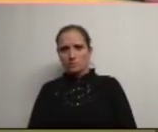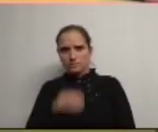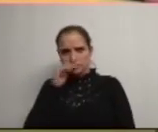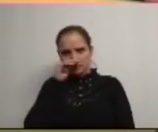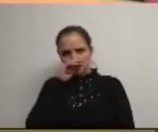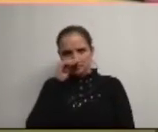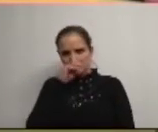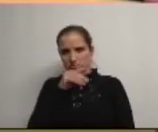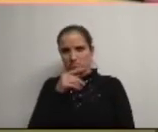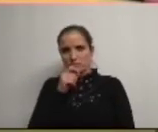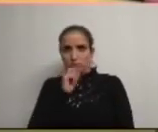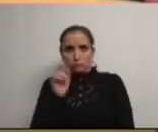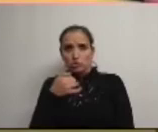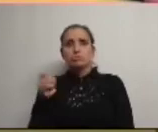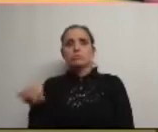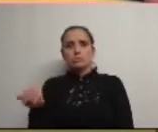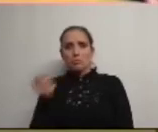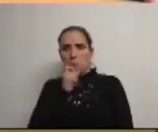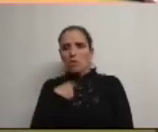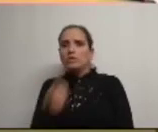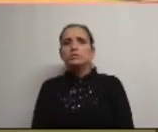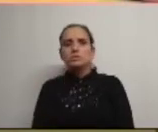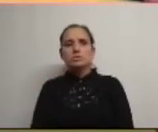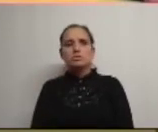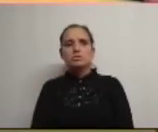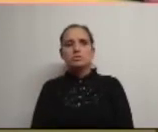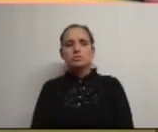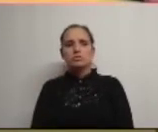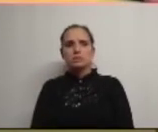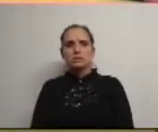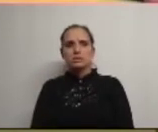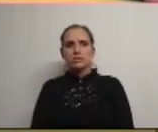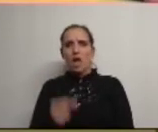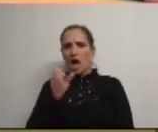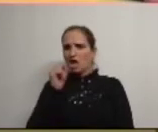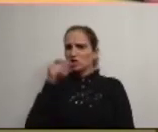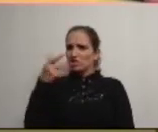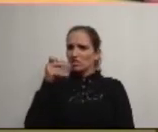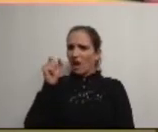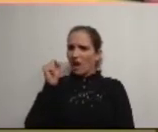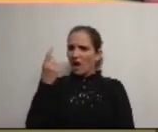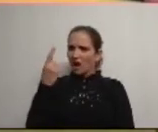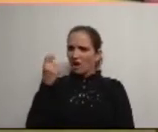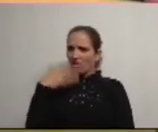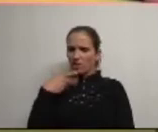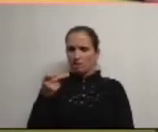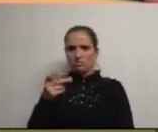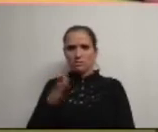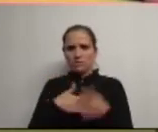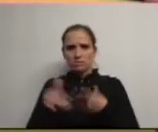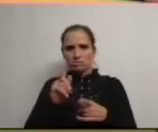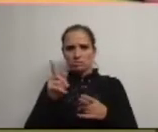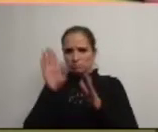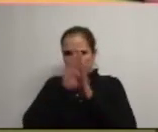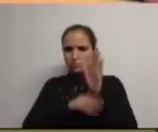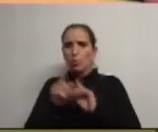pode achar que não ou não pode dizer que a gitar não é para fazer pode ou não pode então estou a programar